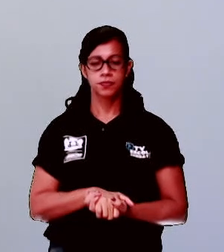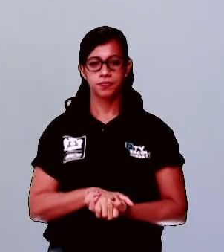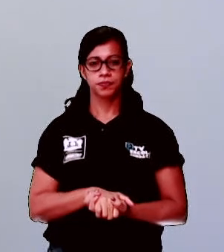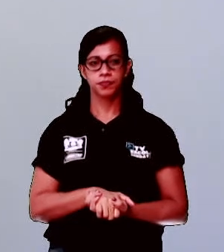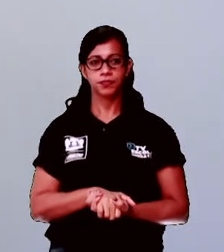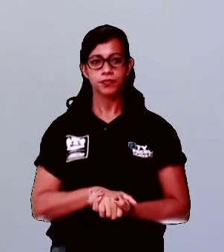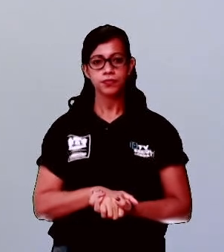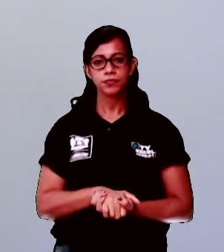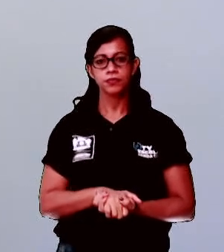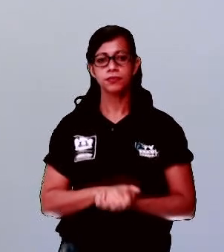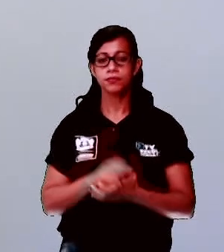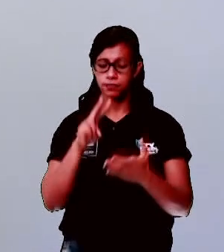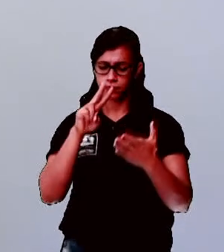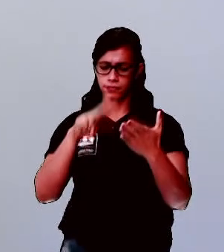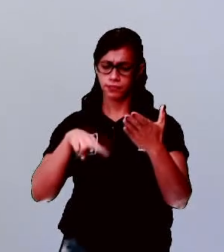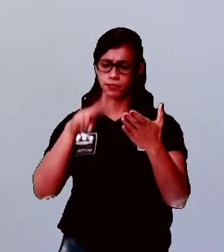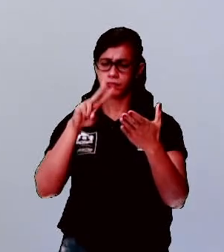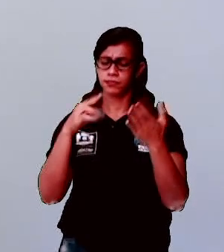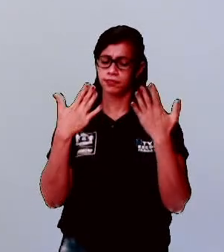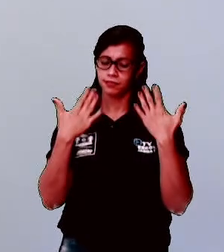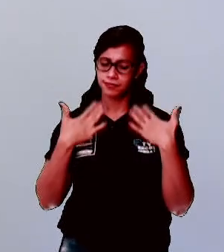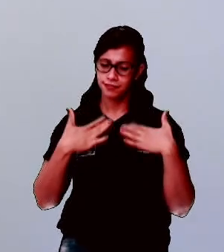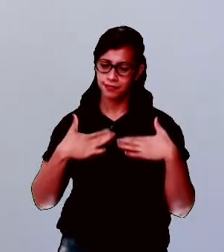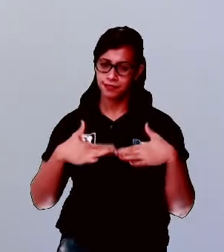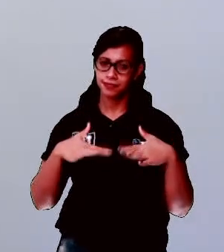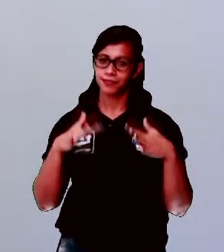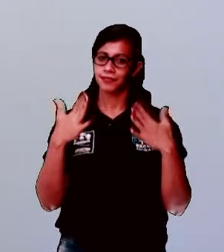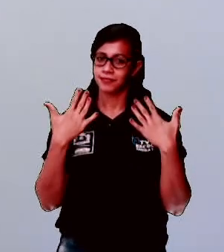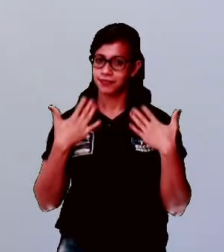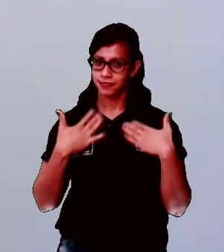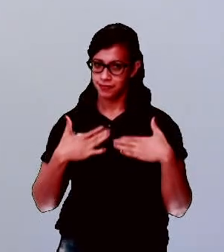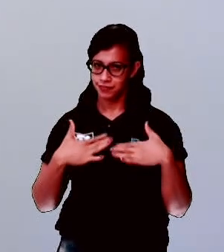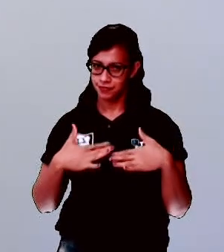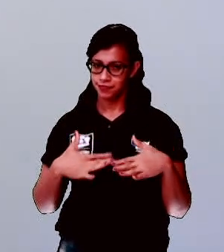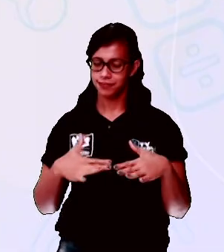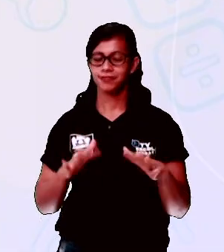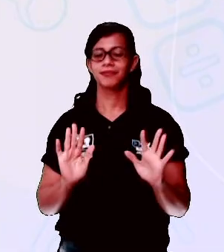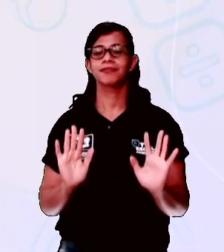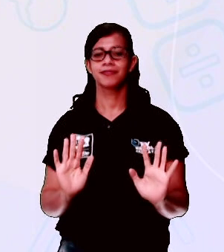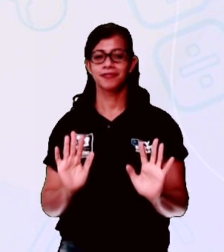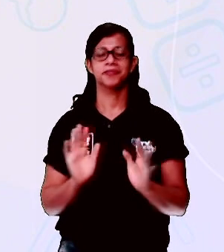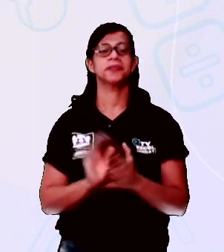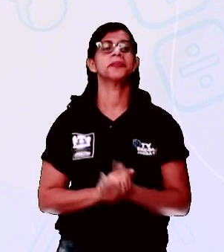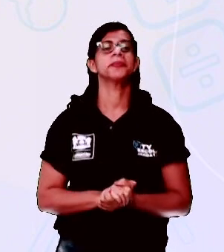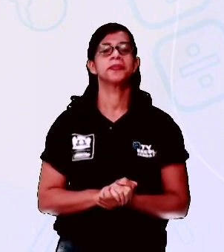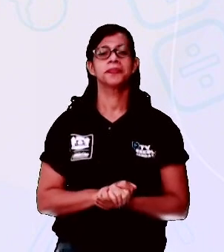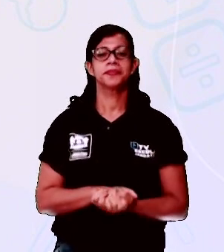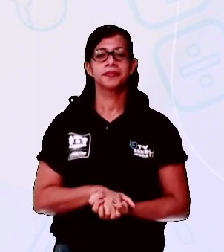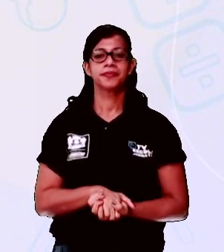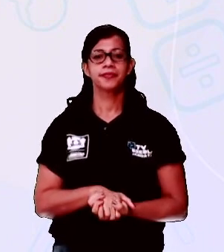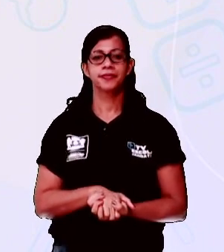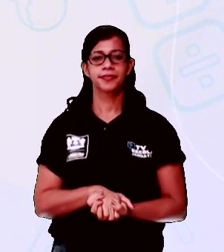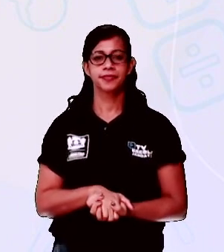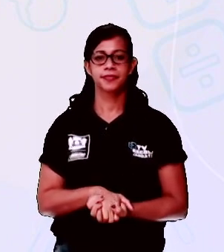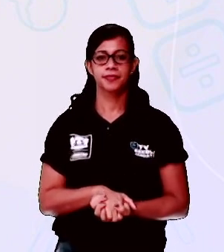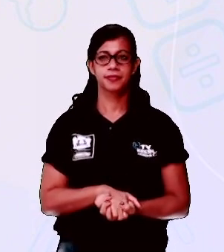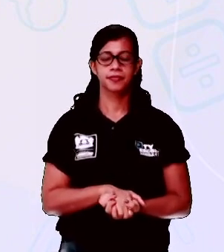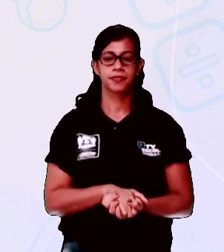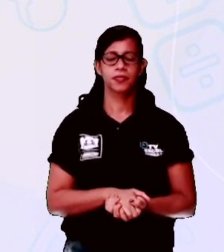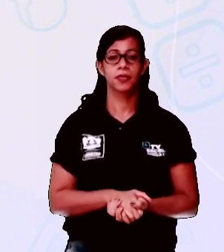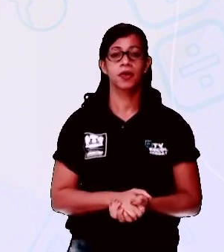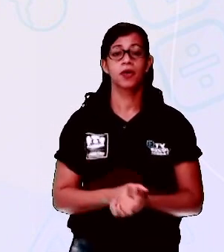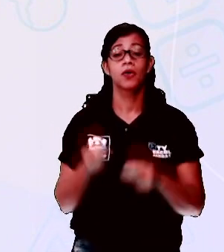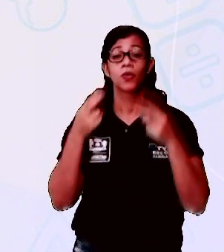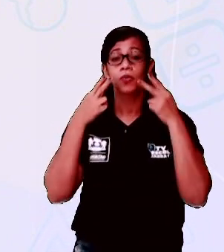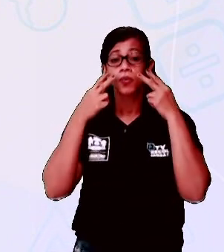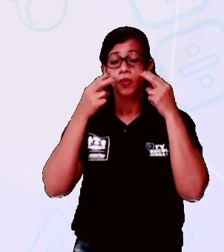Vamos ler bem devagar, de início, para a gente não se confundir, para a nossa língua não travar. O rato